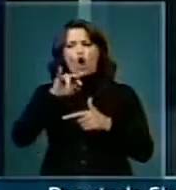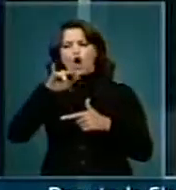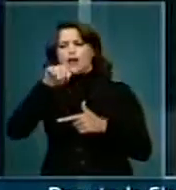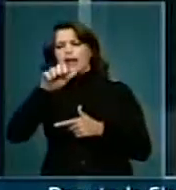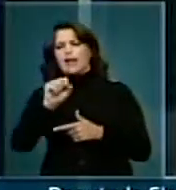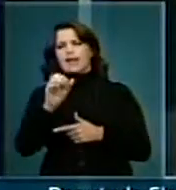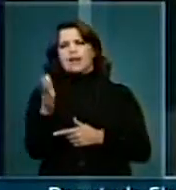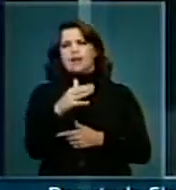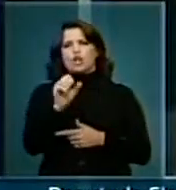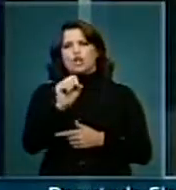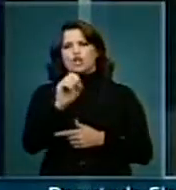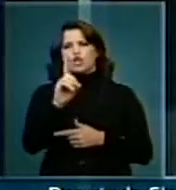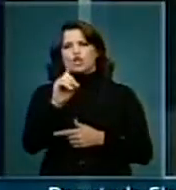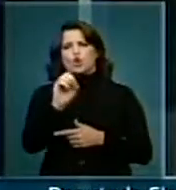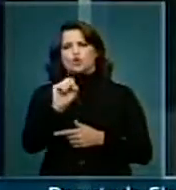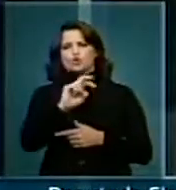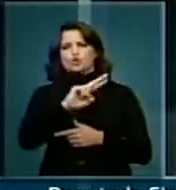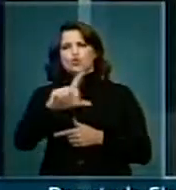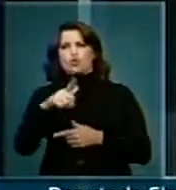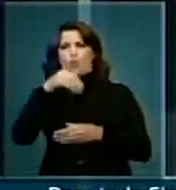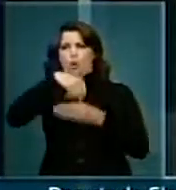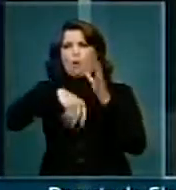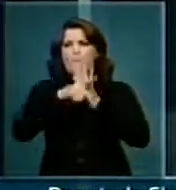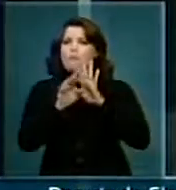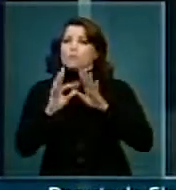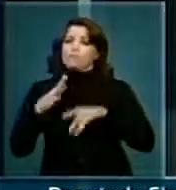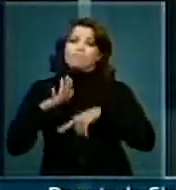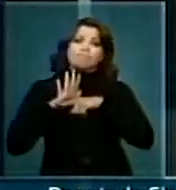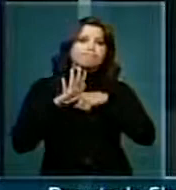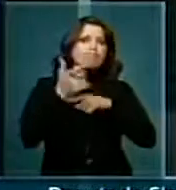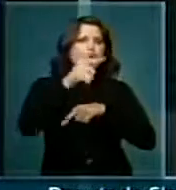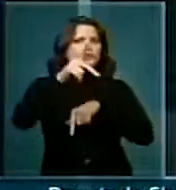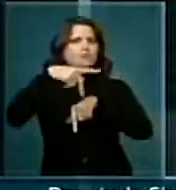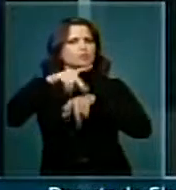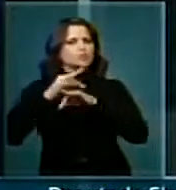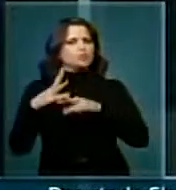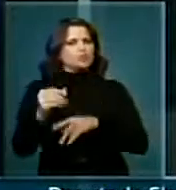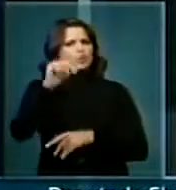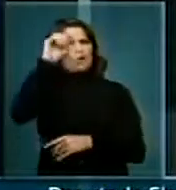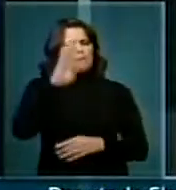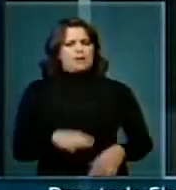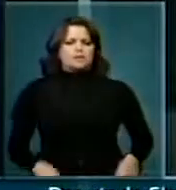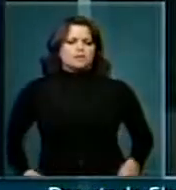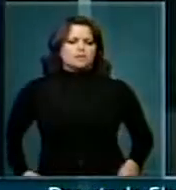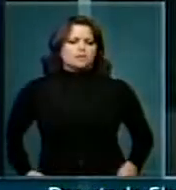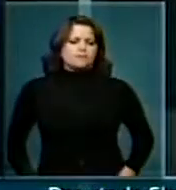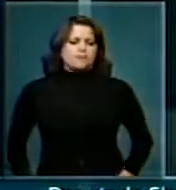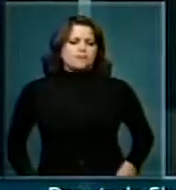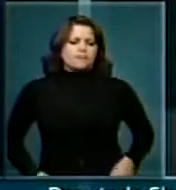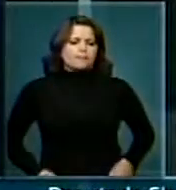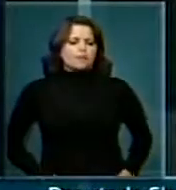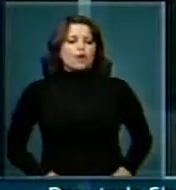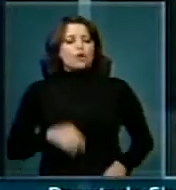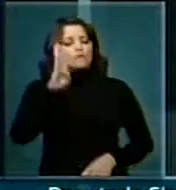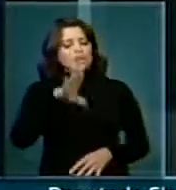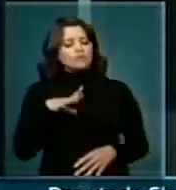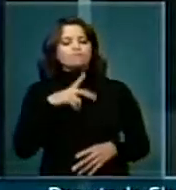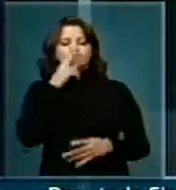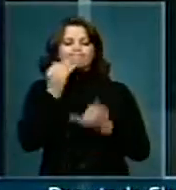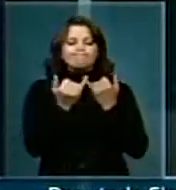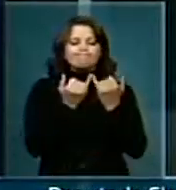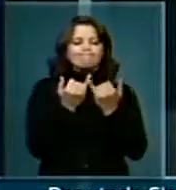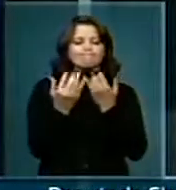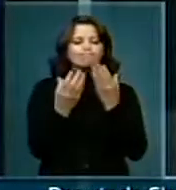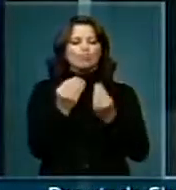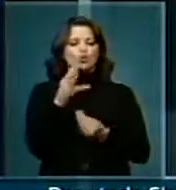hoje demonstra, não apenas interna, mas, acima de tudo, externamente. O Brasil tinha e tem grandes similaridades